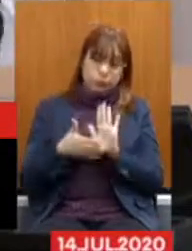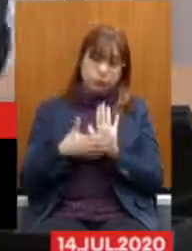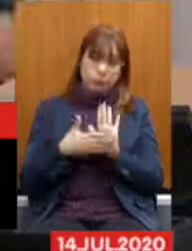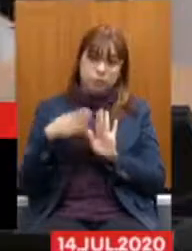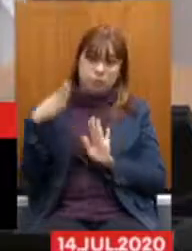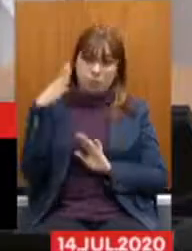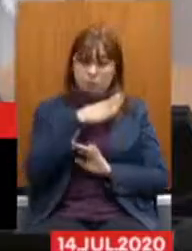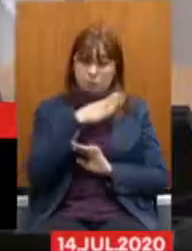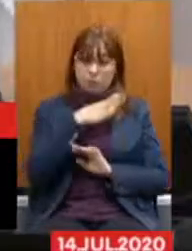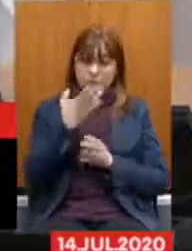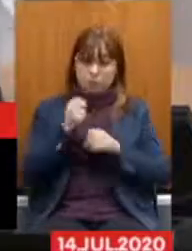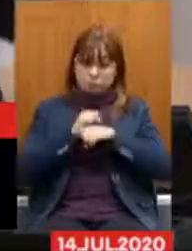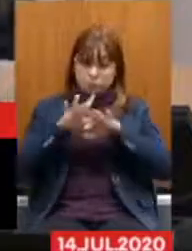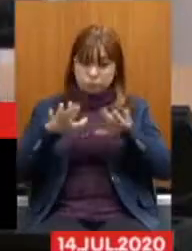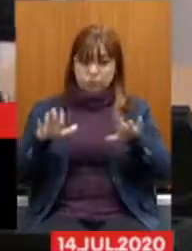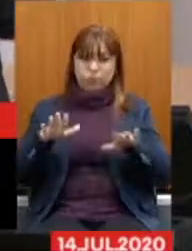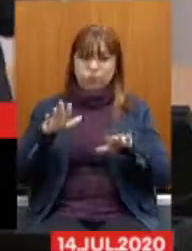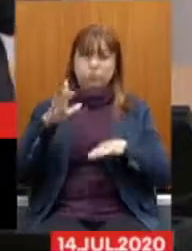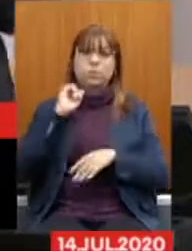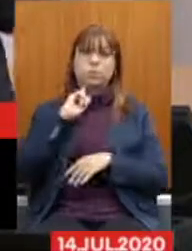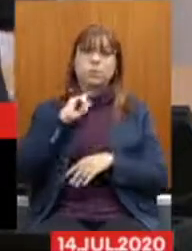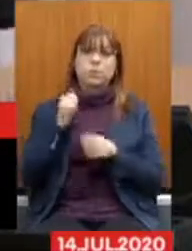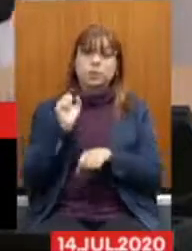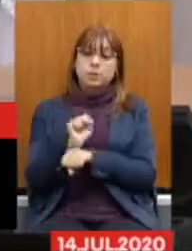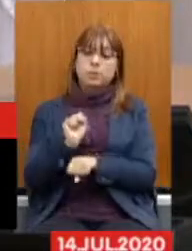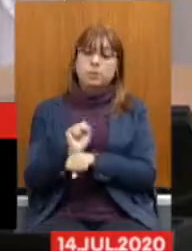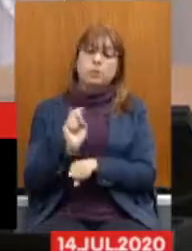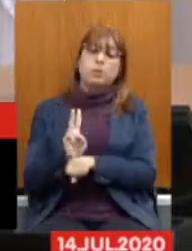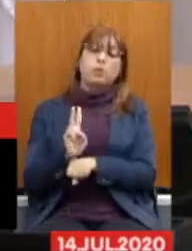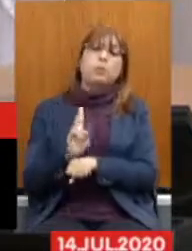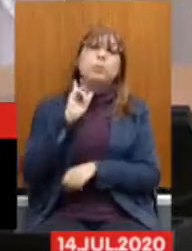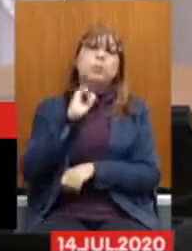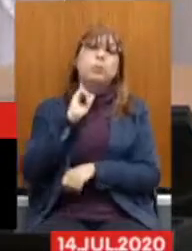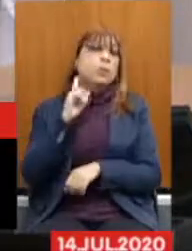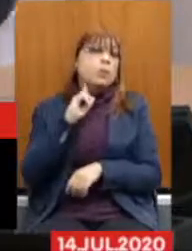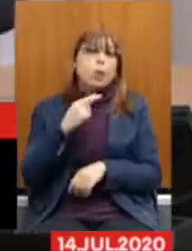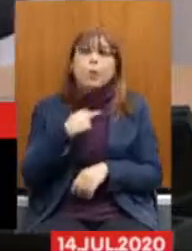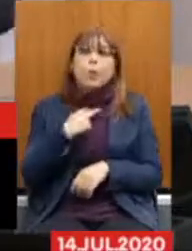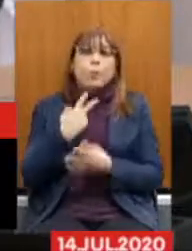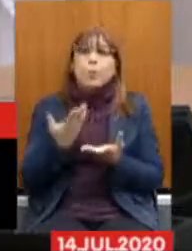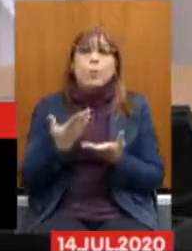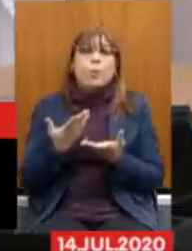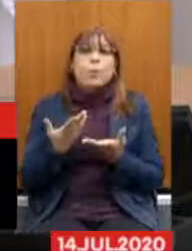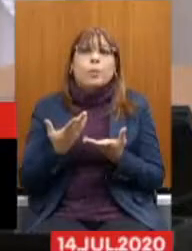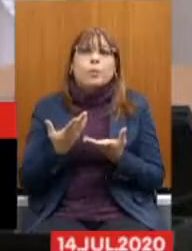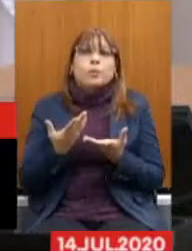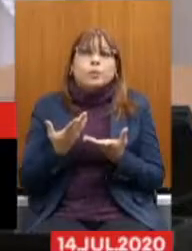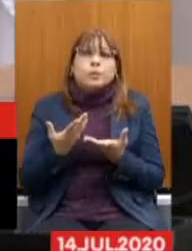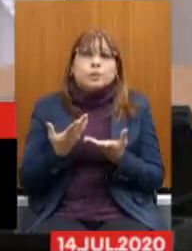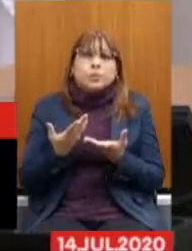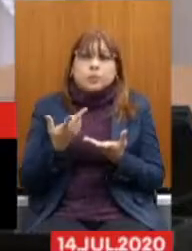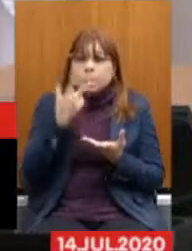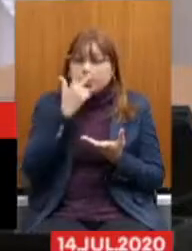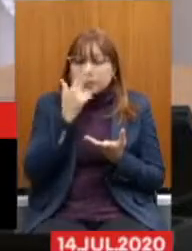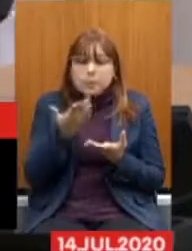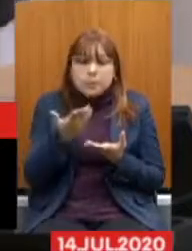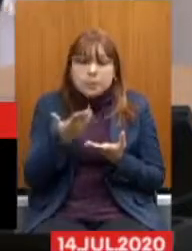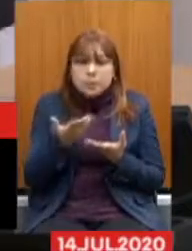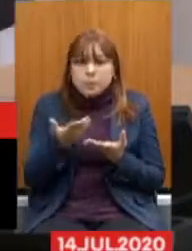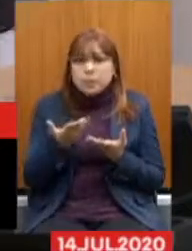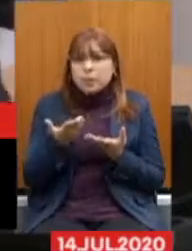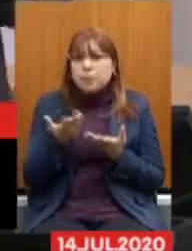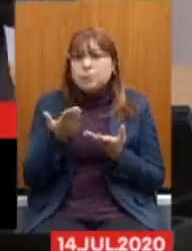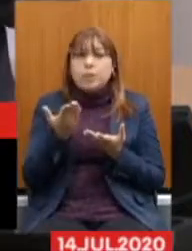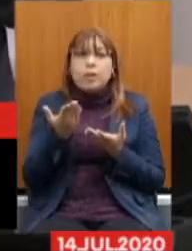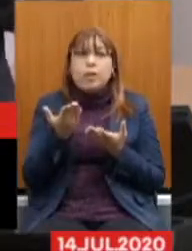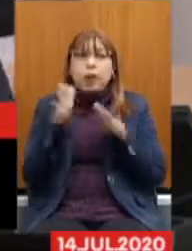nacional, que ele espere Minas Gerais. Minas Gerais não pode ficar igual de pires na mão em cima de governo